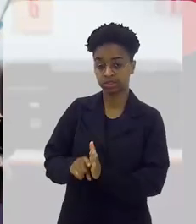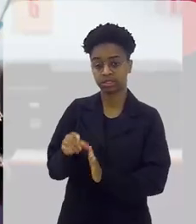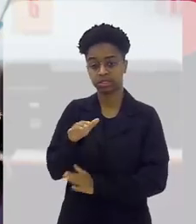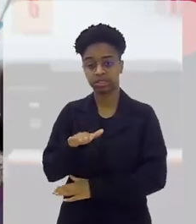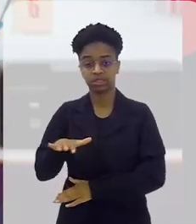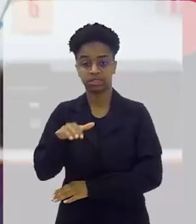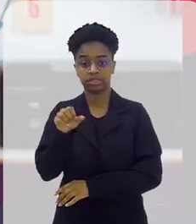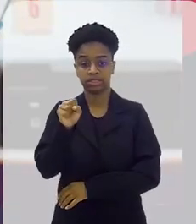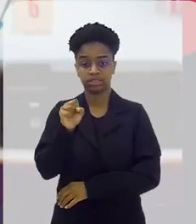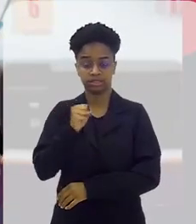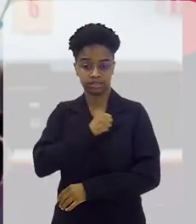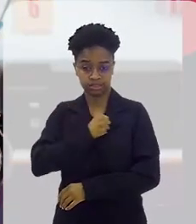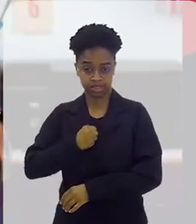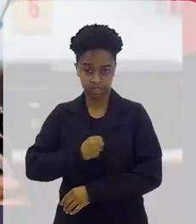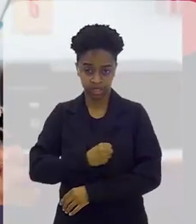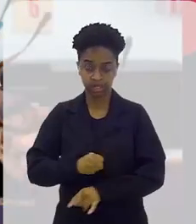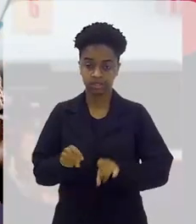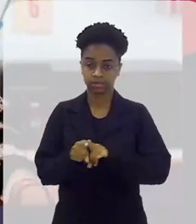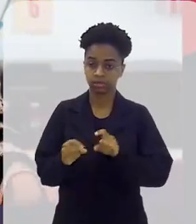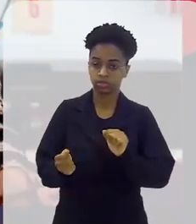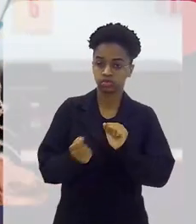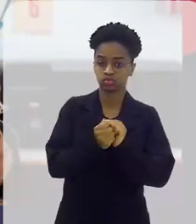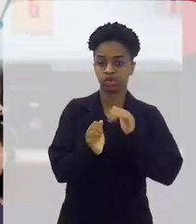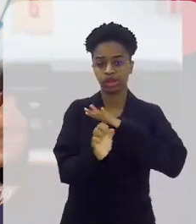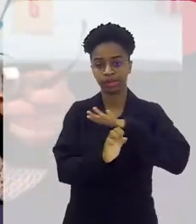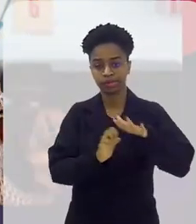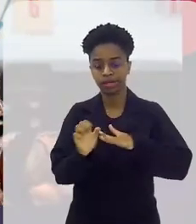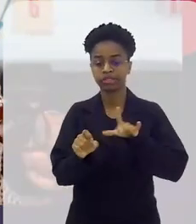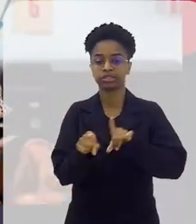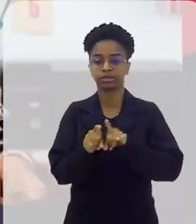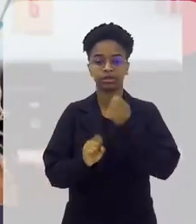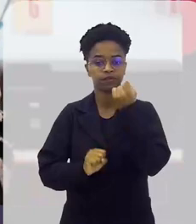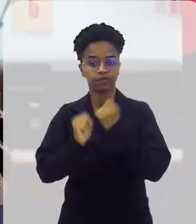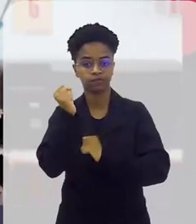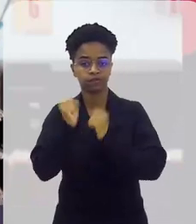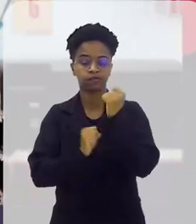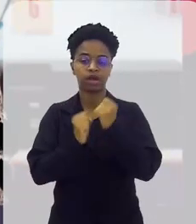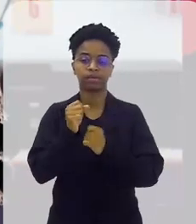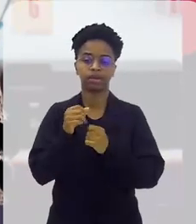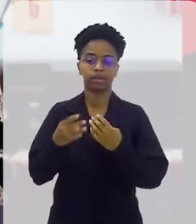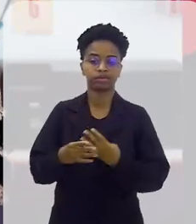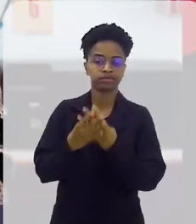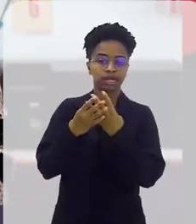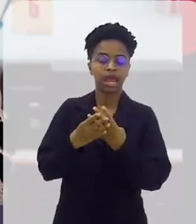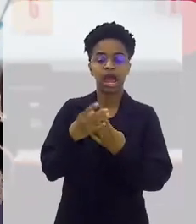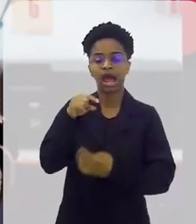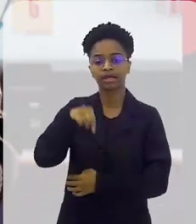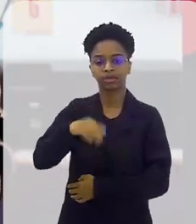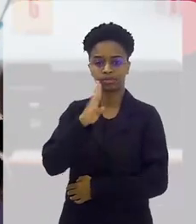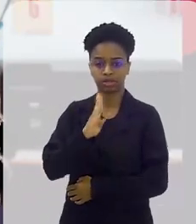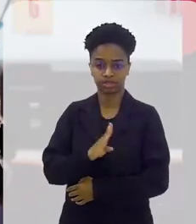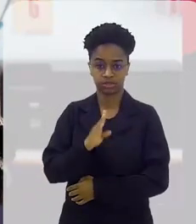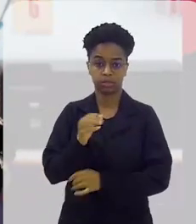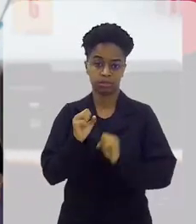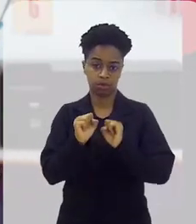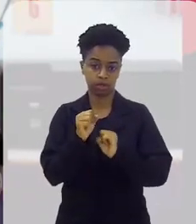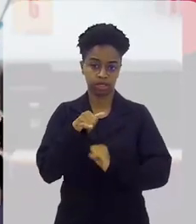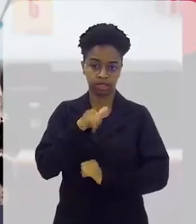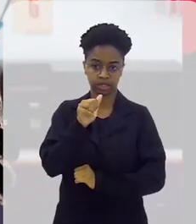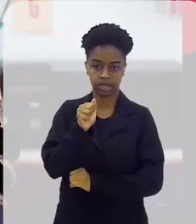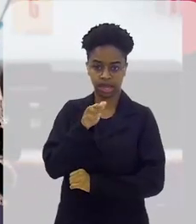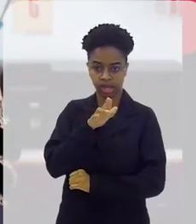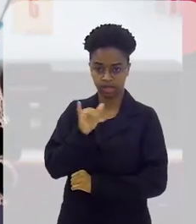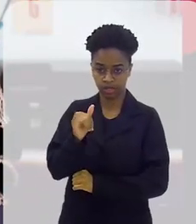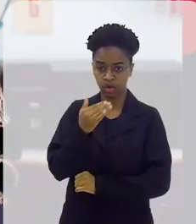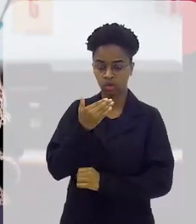desenvolvida pelo Senai com empresas, com a indústria têxtil brasileira? O Iari pode começar e depois